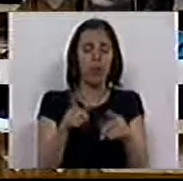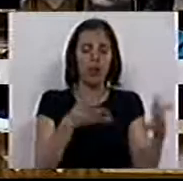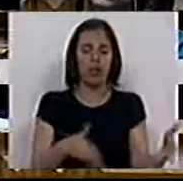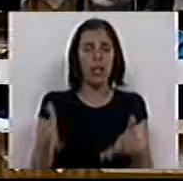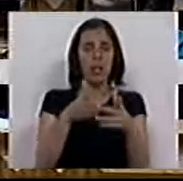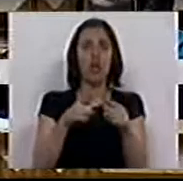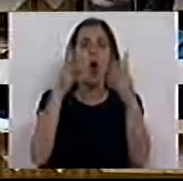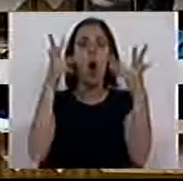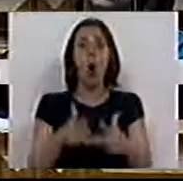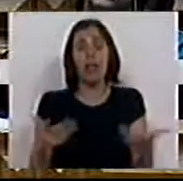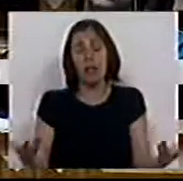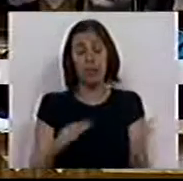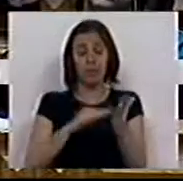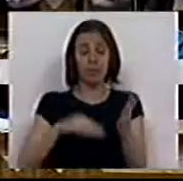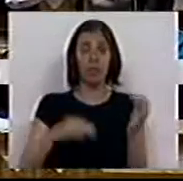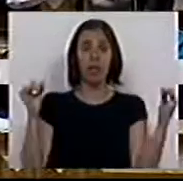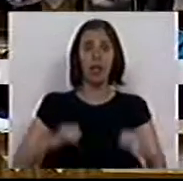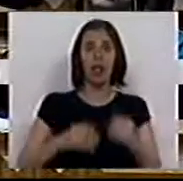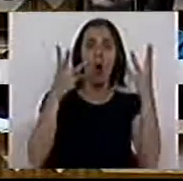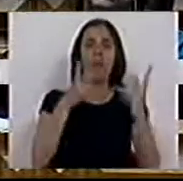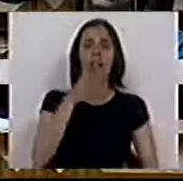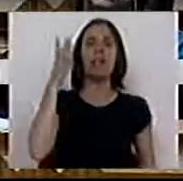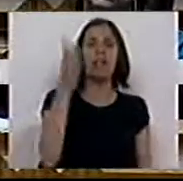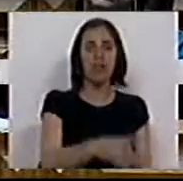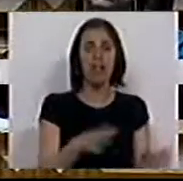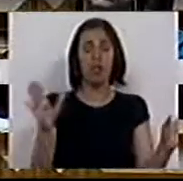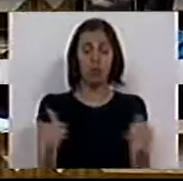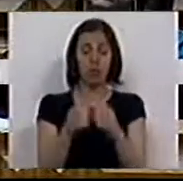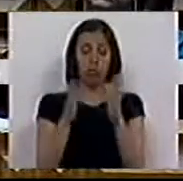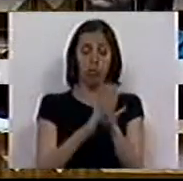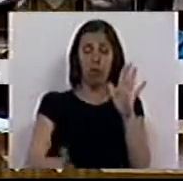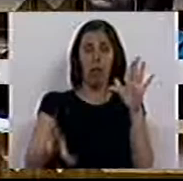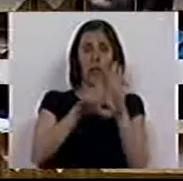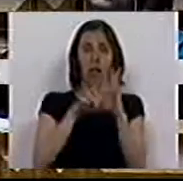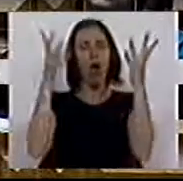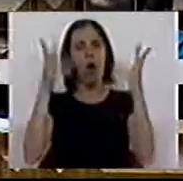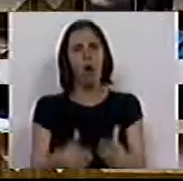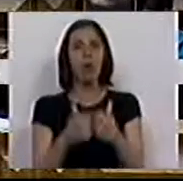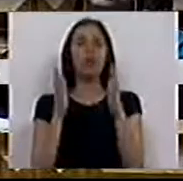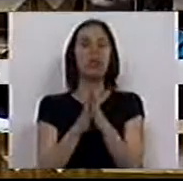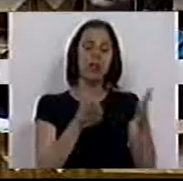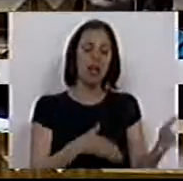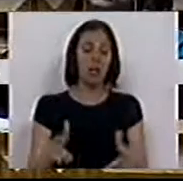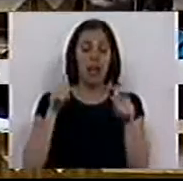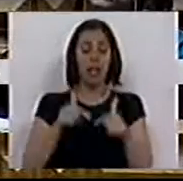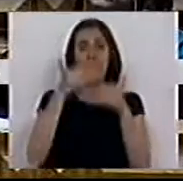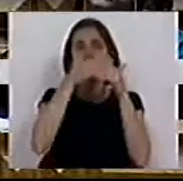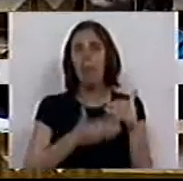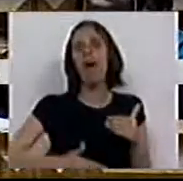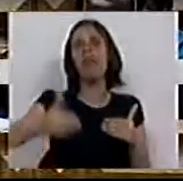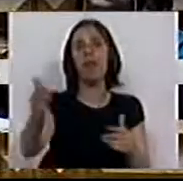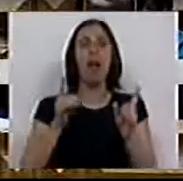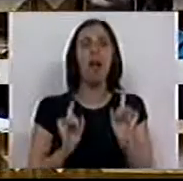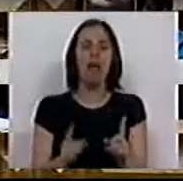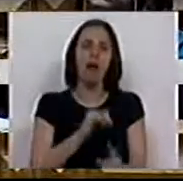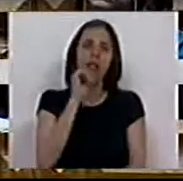estratégia orçamental. O que o Tratado Orçamental diz é que toda a lei orçamental, toda a estratégia orçamental daqui para a frente, vão